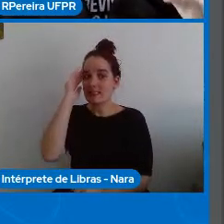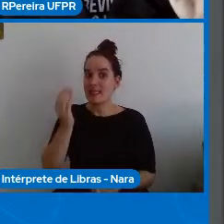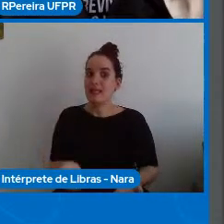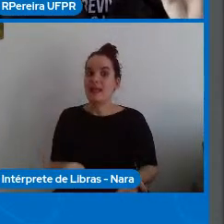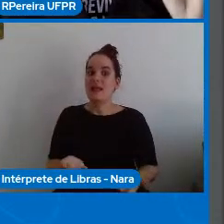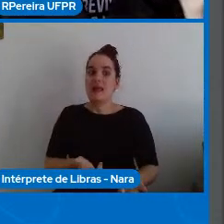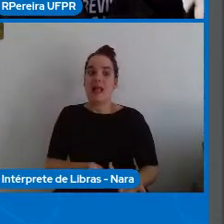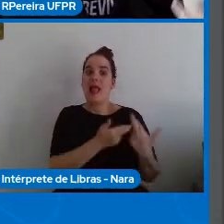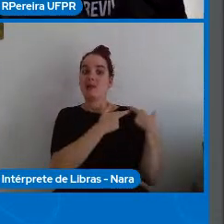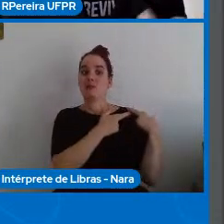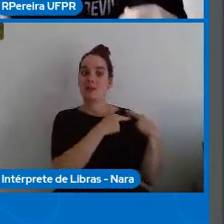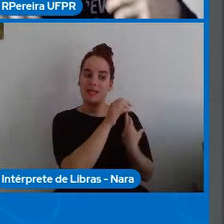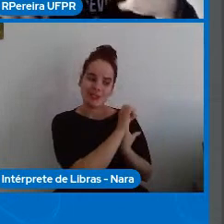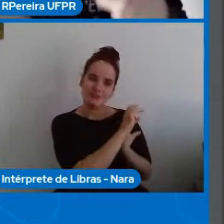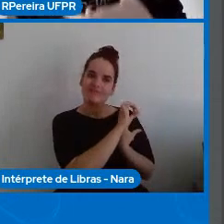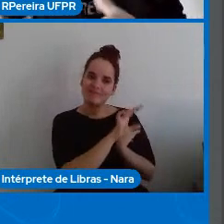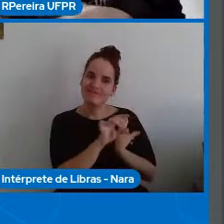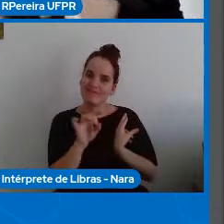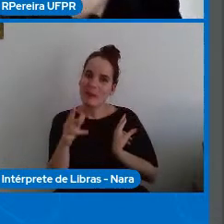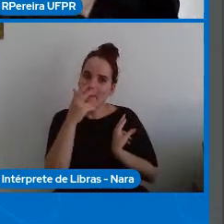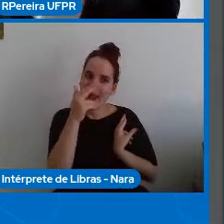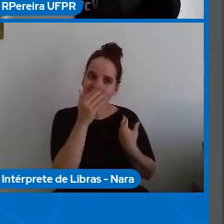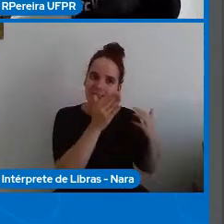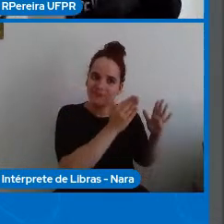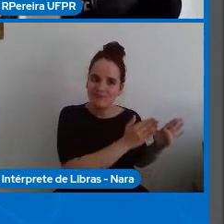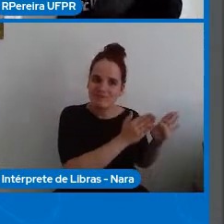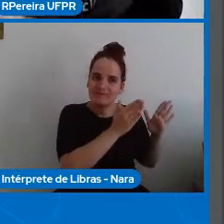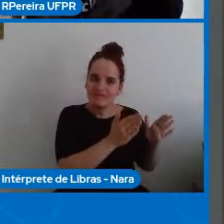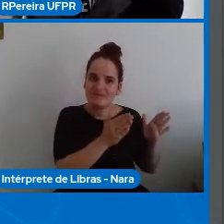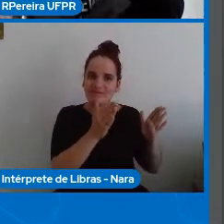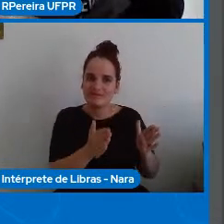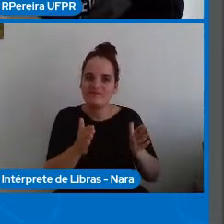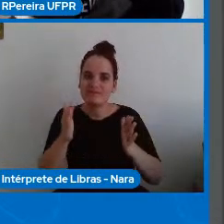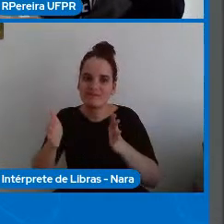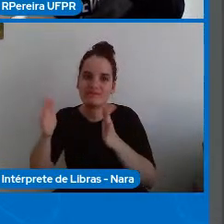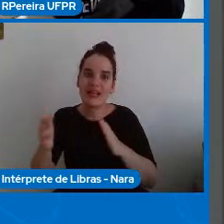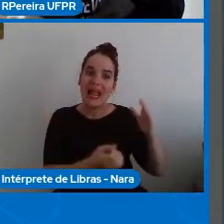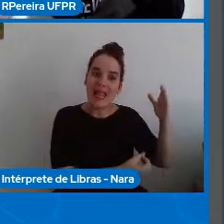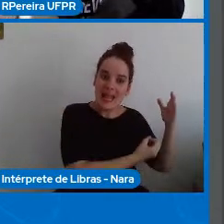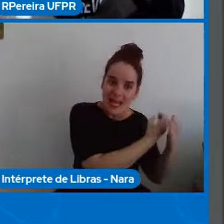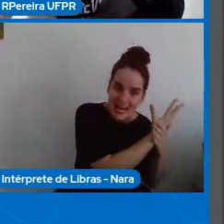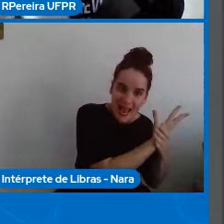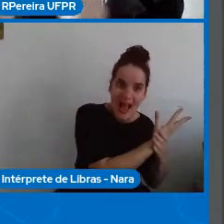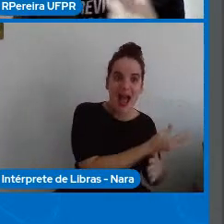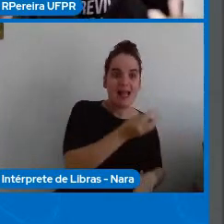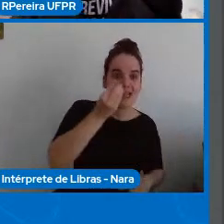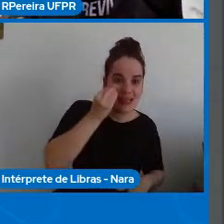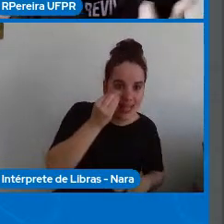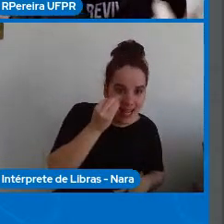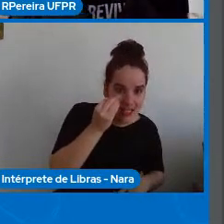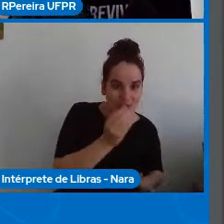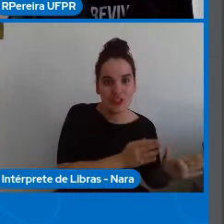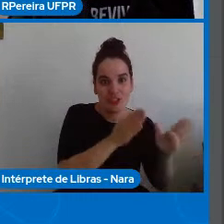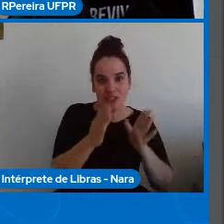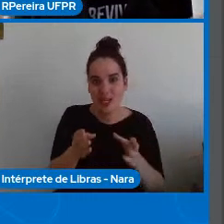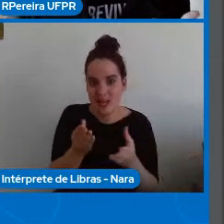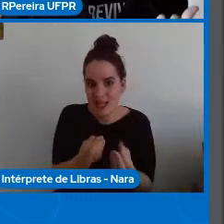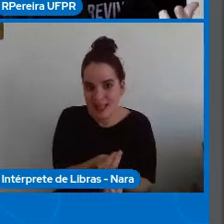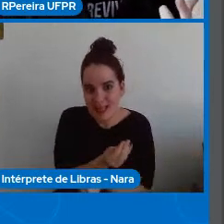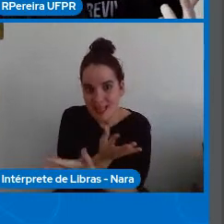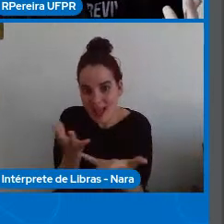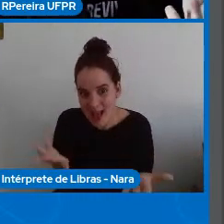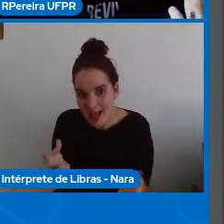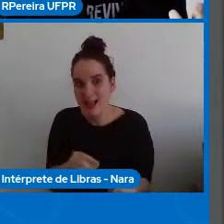da concepção desenvolvimento teste disponibilização e uso nesse caso de um